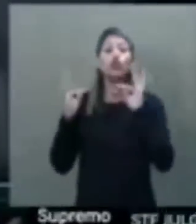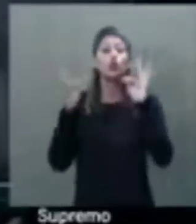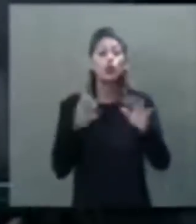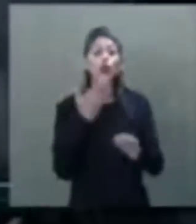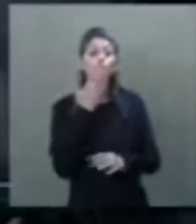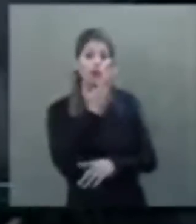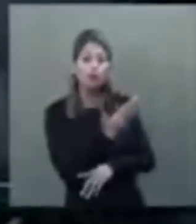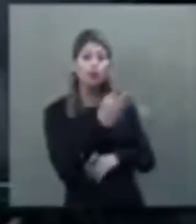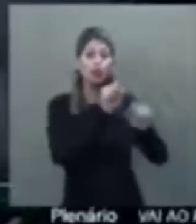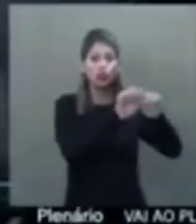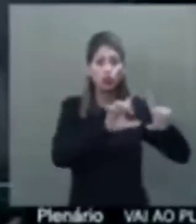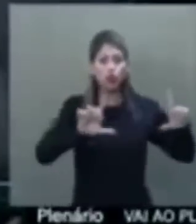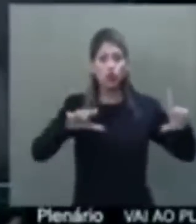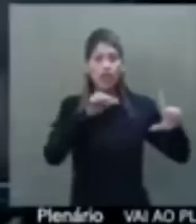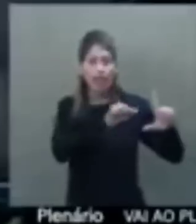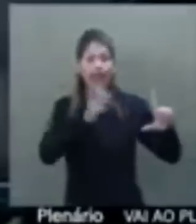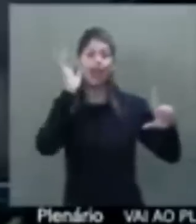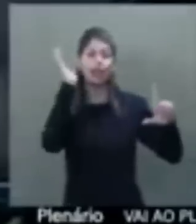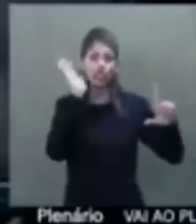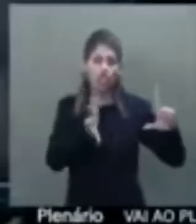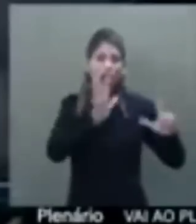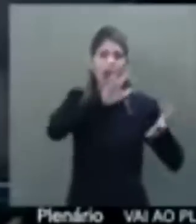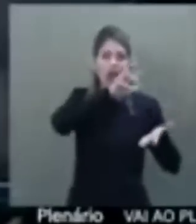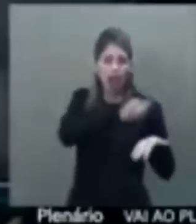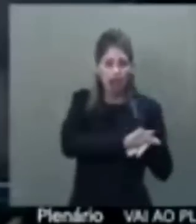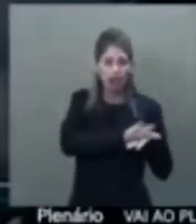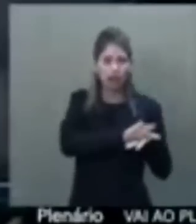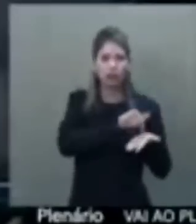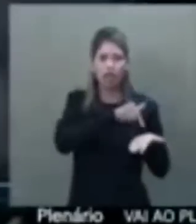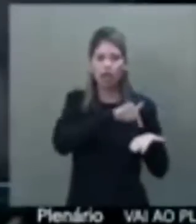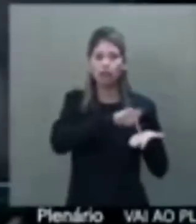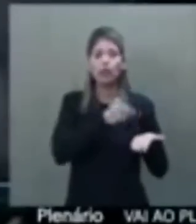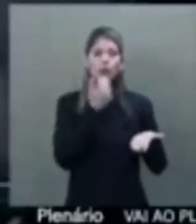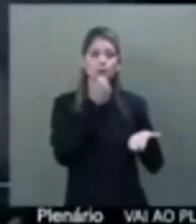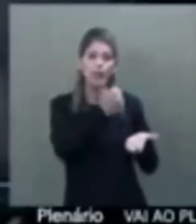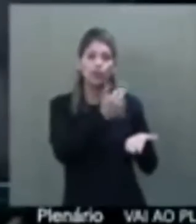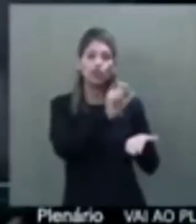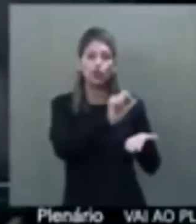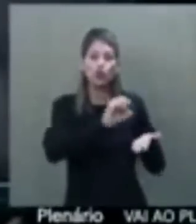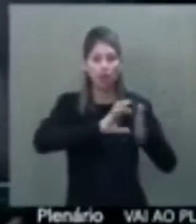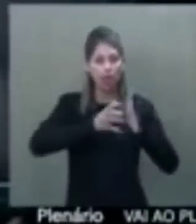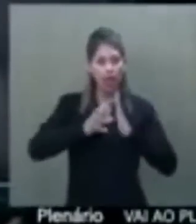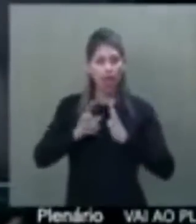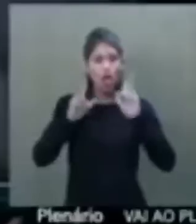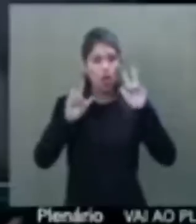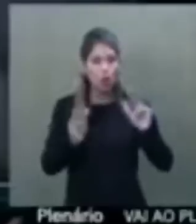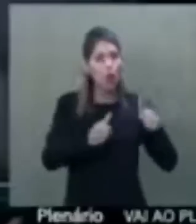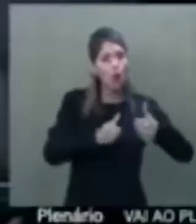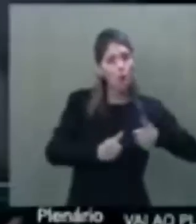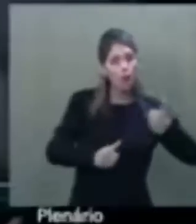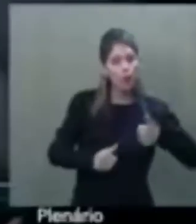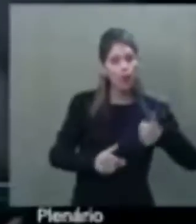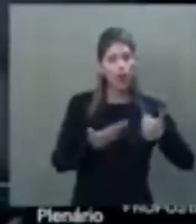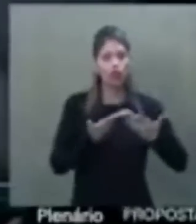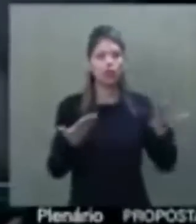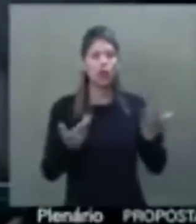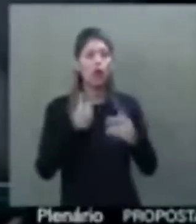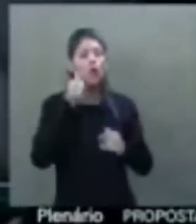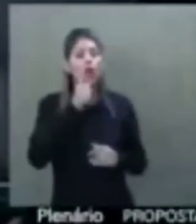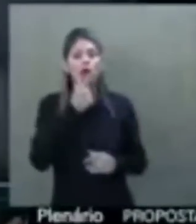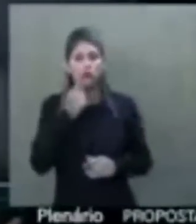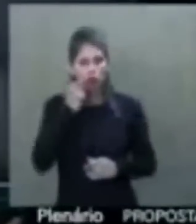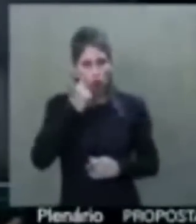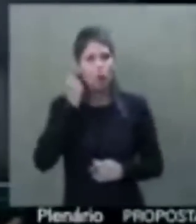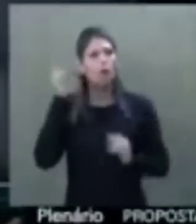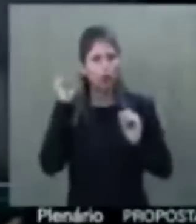à Secretaria Geral da Mesa que assim seja feito com a orientação das bancadas, tal como foi no primeiro turno. Senhores senadores e senhoras senadoras já